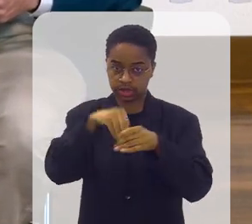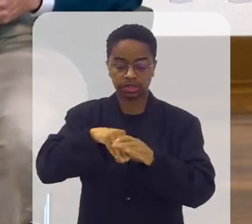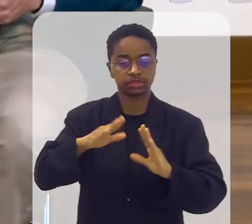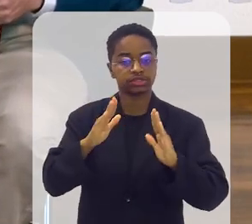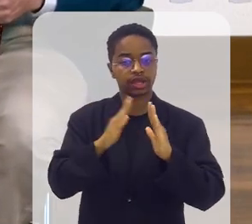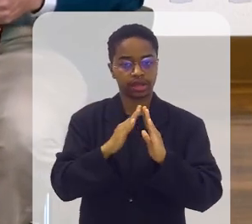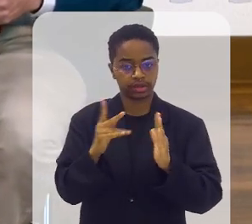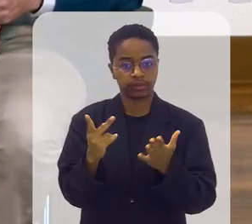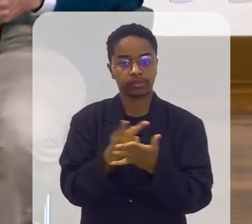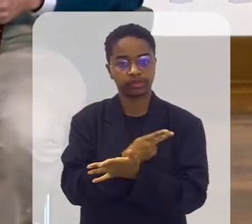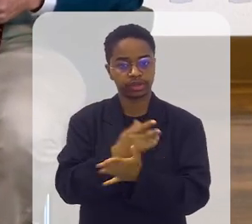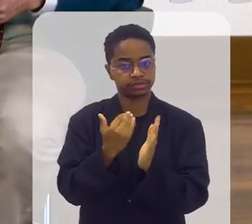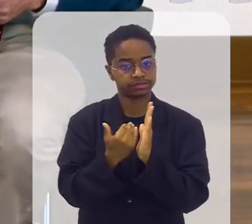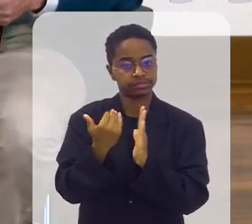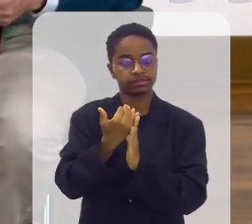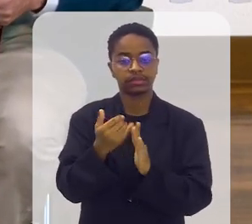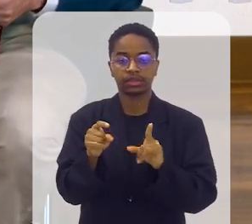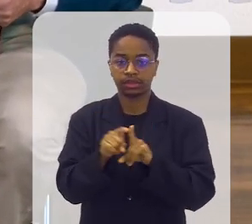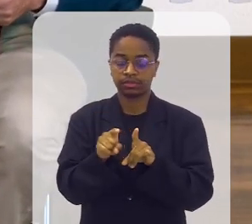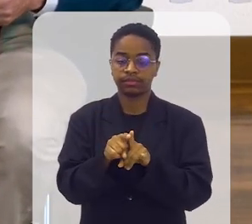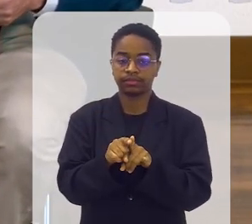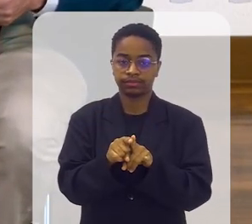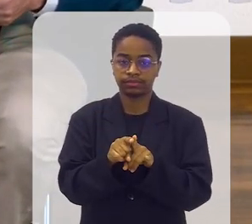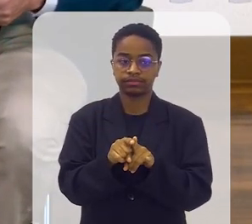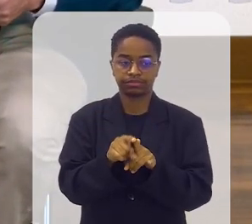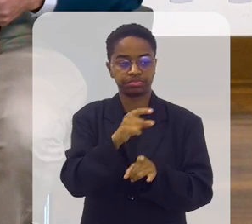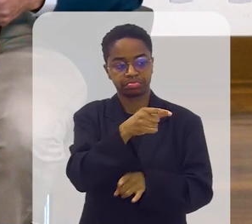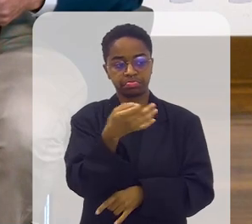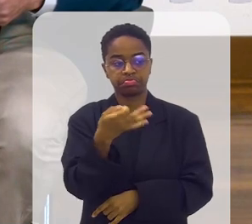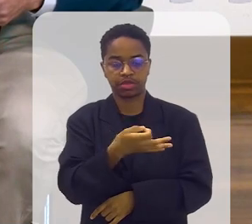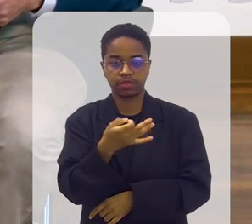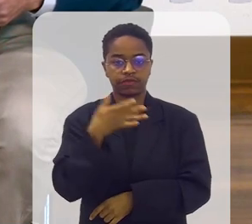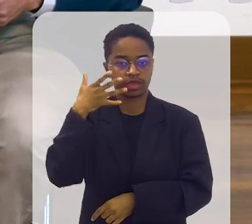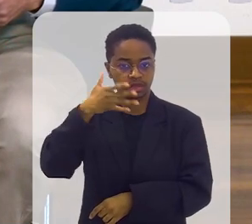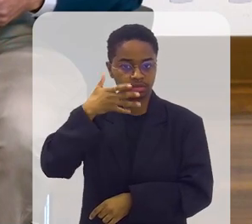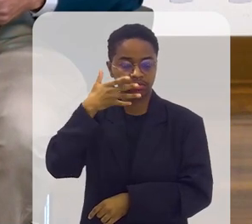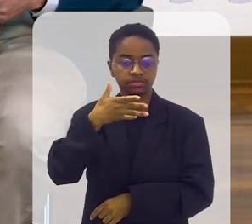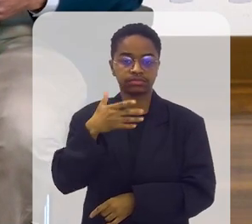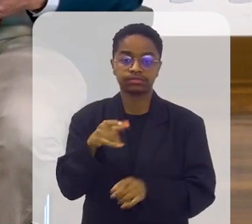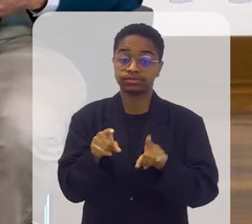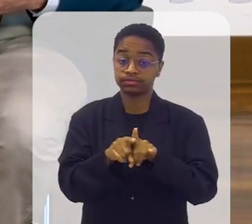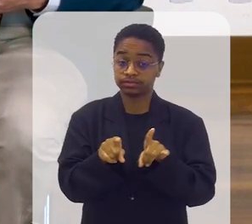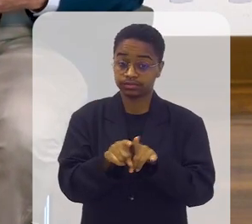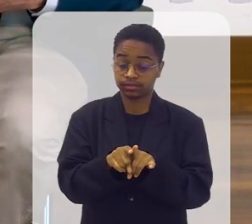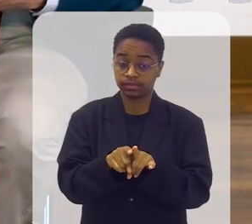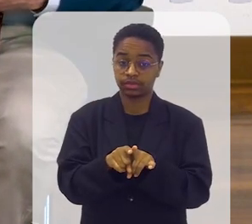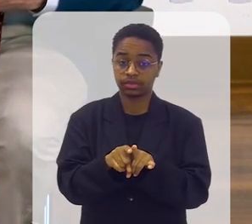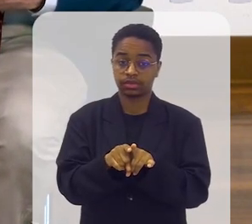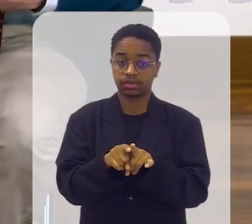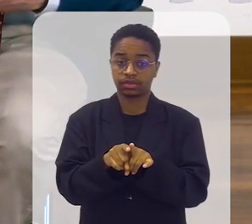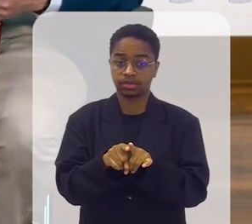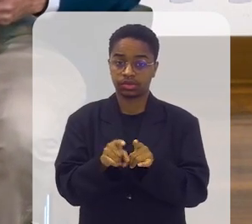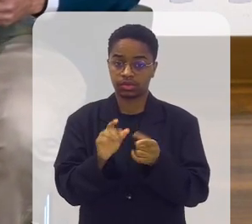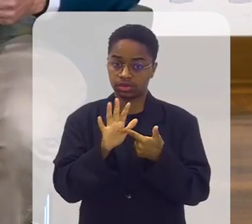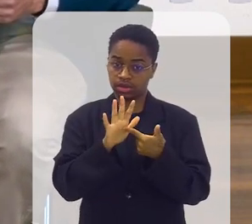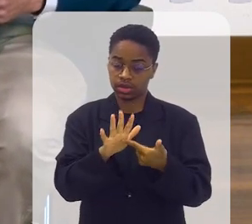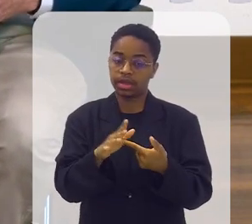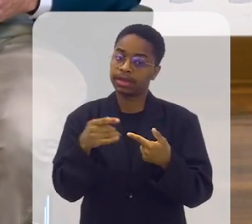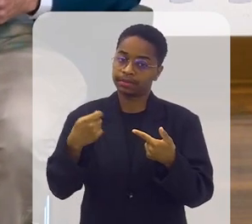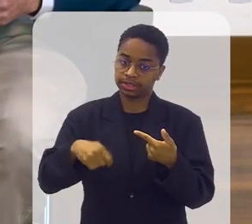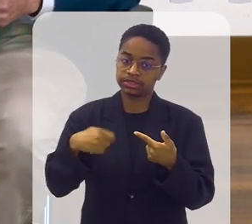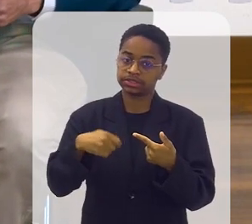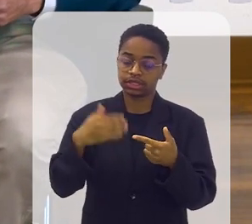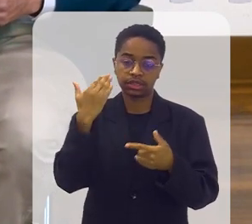doméstica de maior intensidade. Realmente, perfeita a sua abordagem nesse sentido. E aí também trazer, é